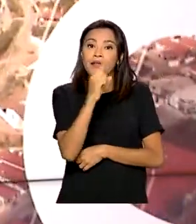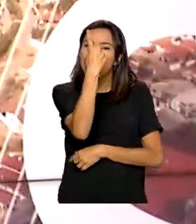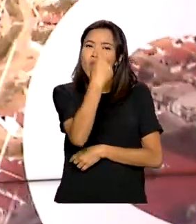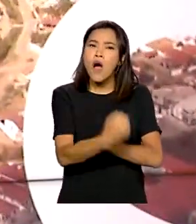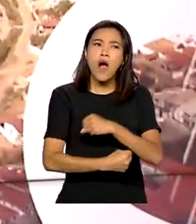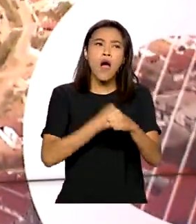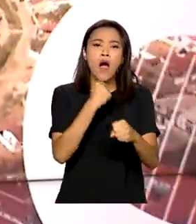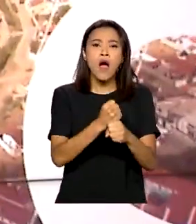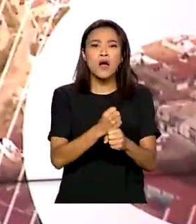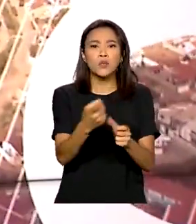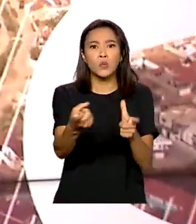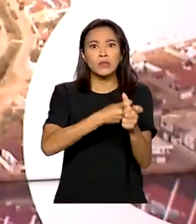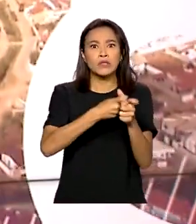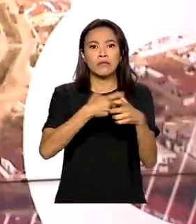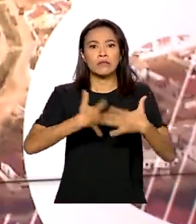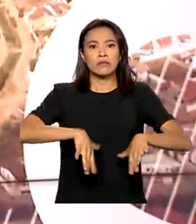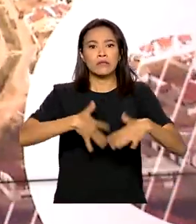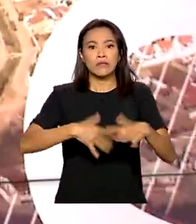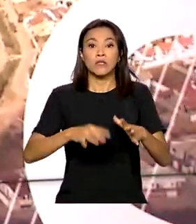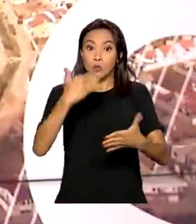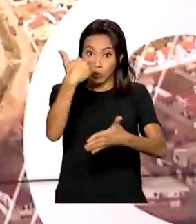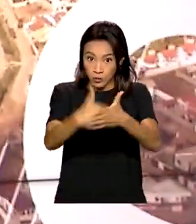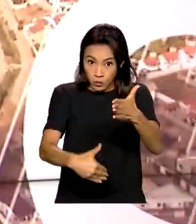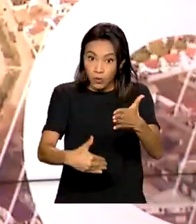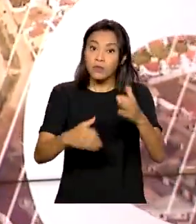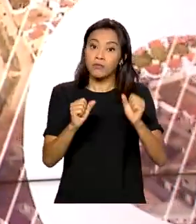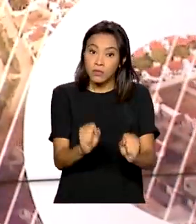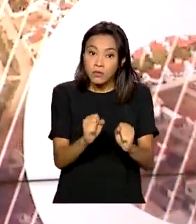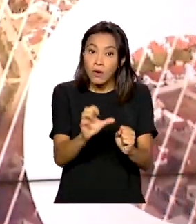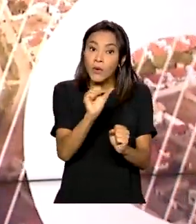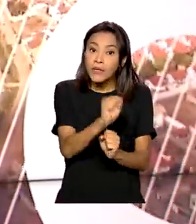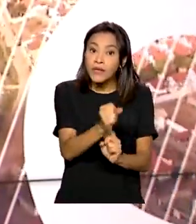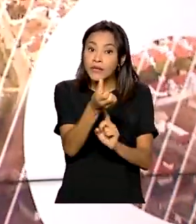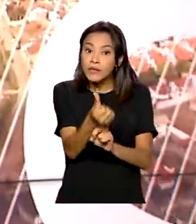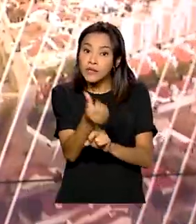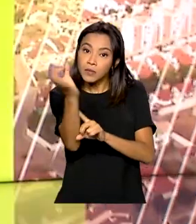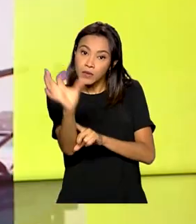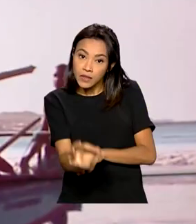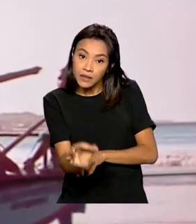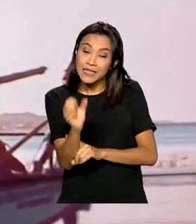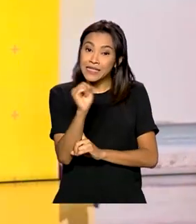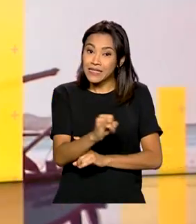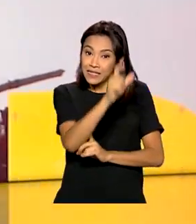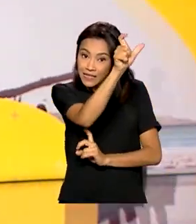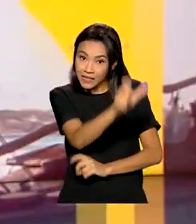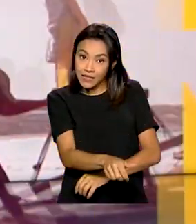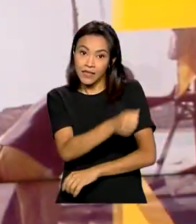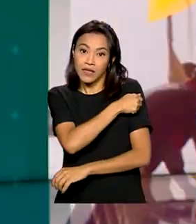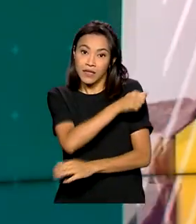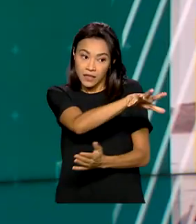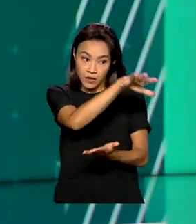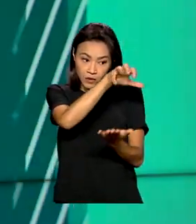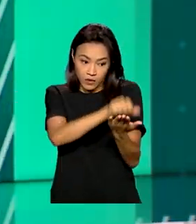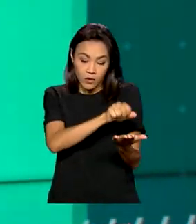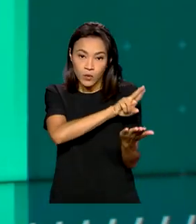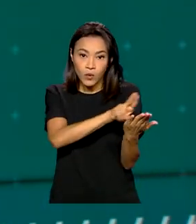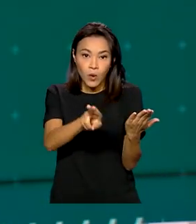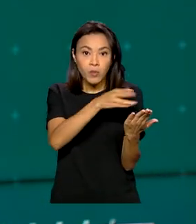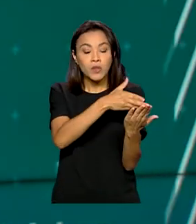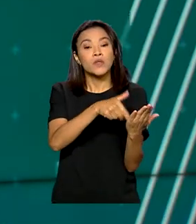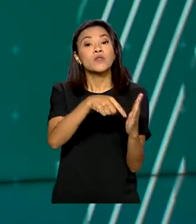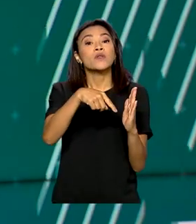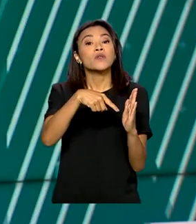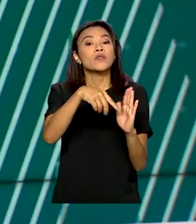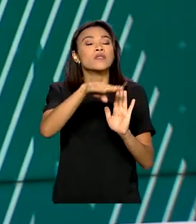ano inadimplente, o desconto chega a mais de 86%. Se o estudante for inscrito no Cadastro Único do Governo Federal